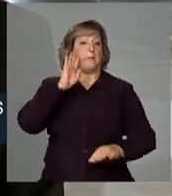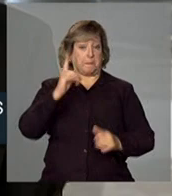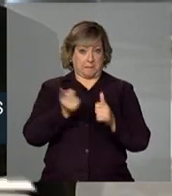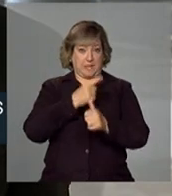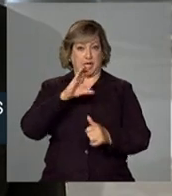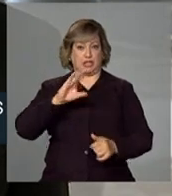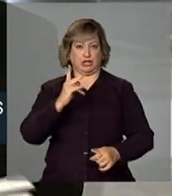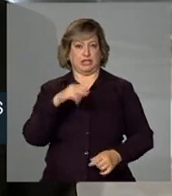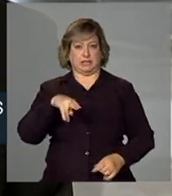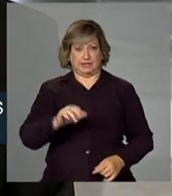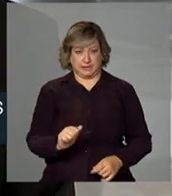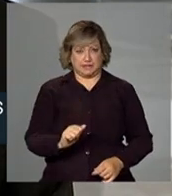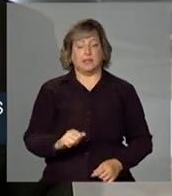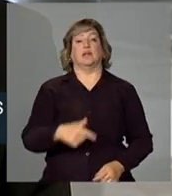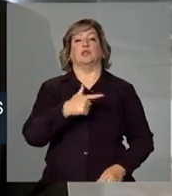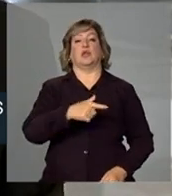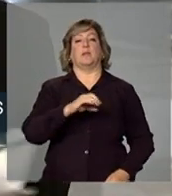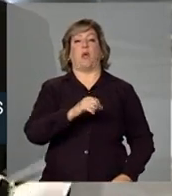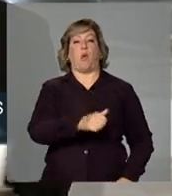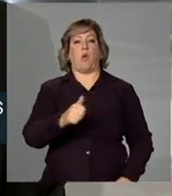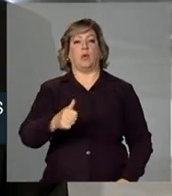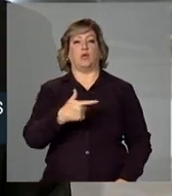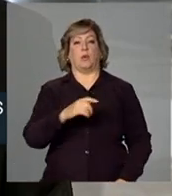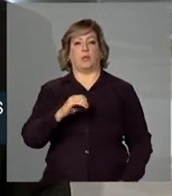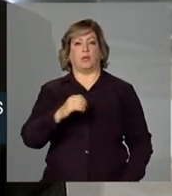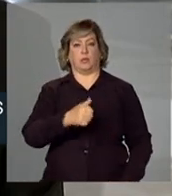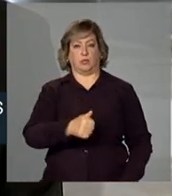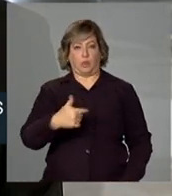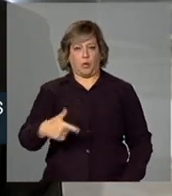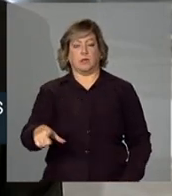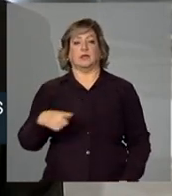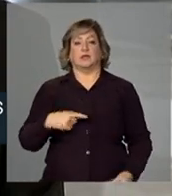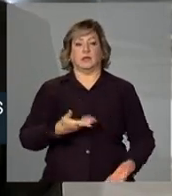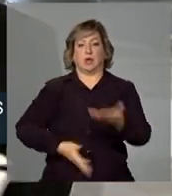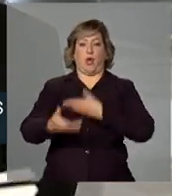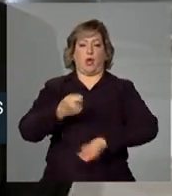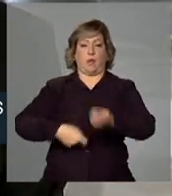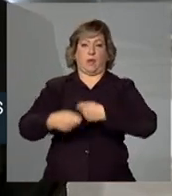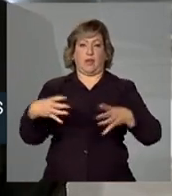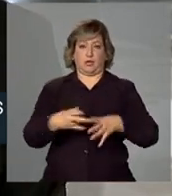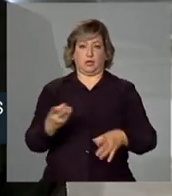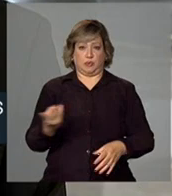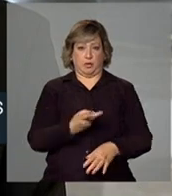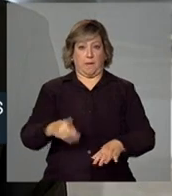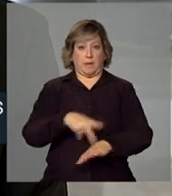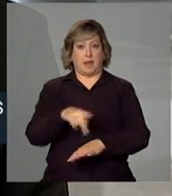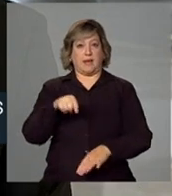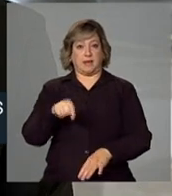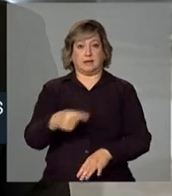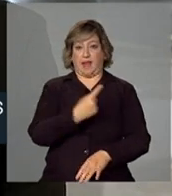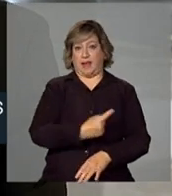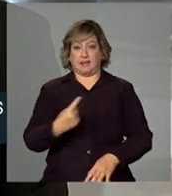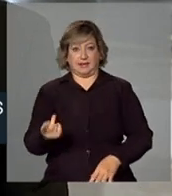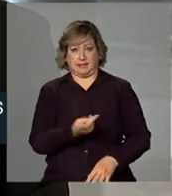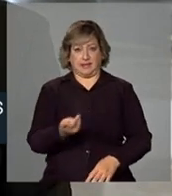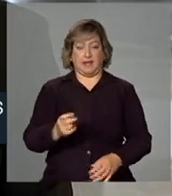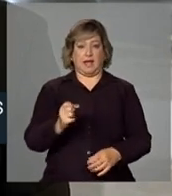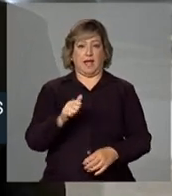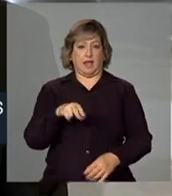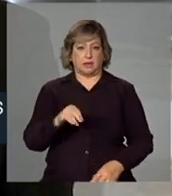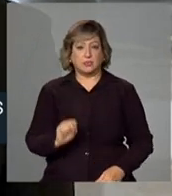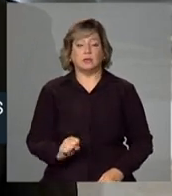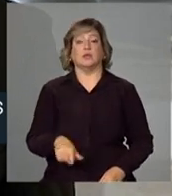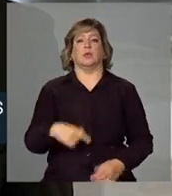Em 2011 e 2012, as trocas comerciais entre os dois países em cada um destes anos ultrapassaram